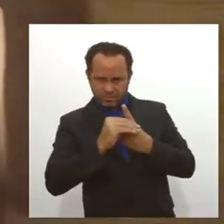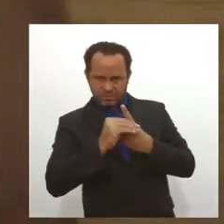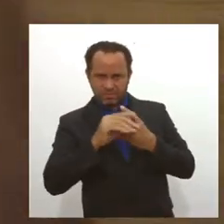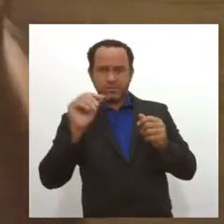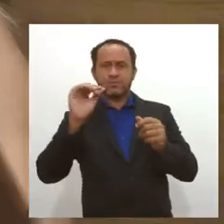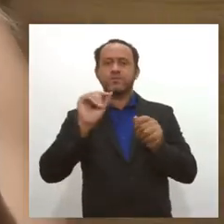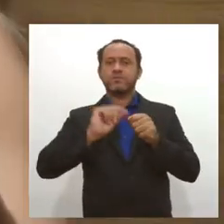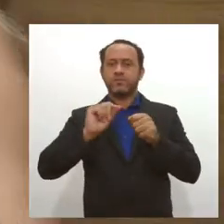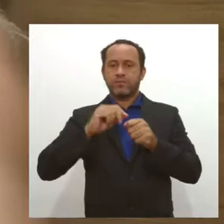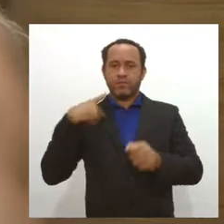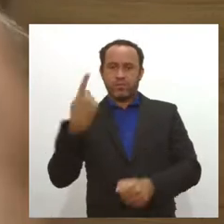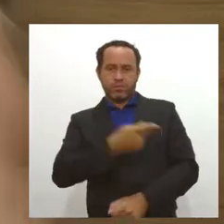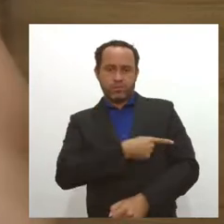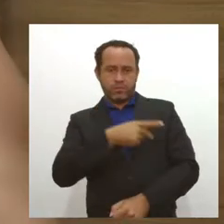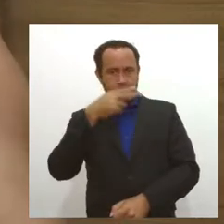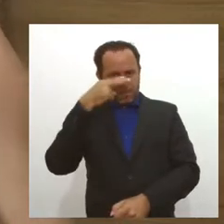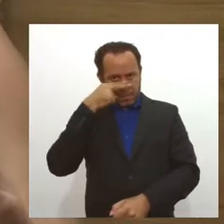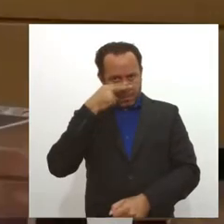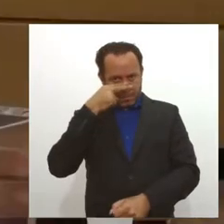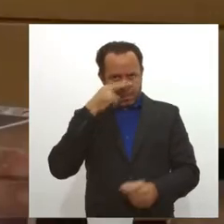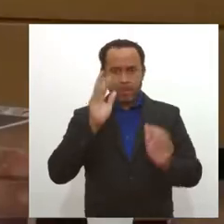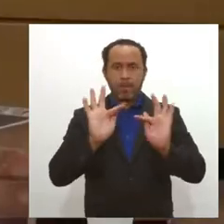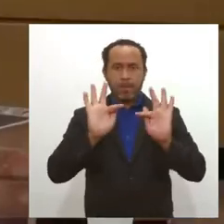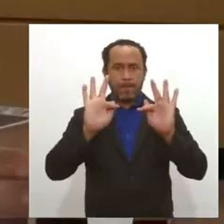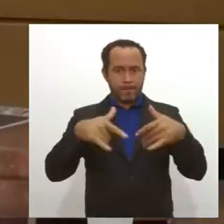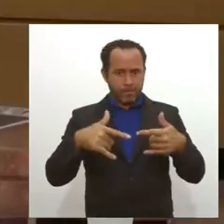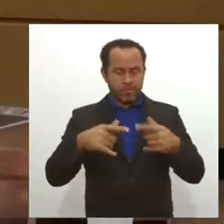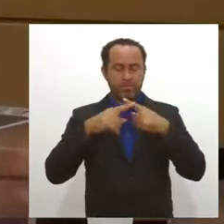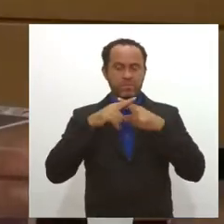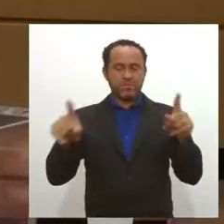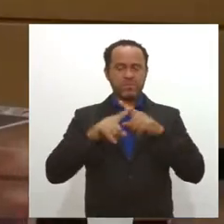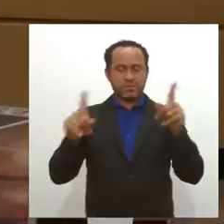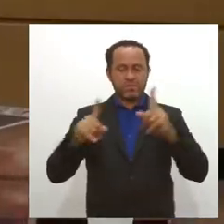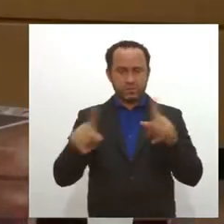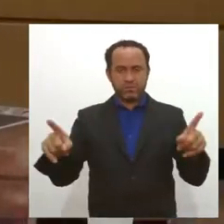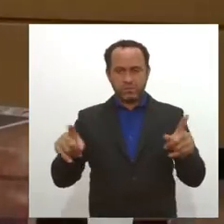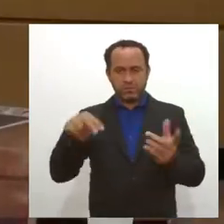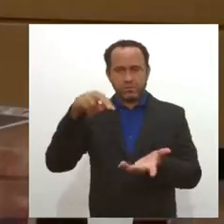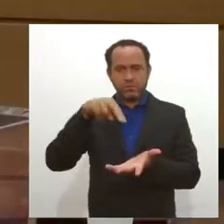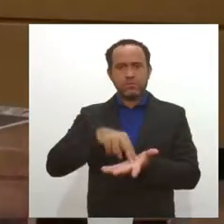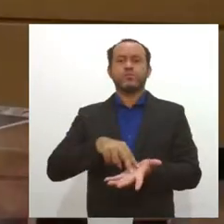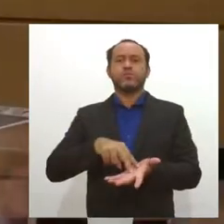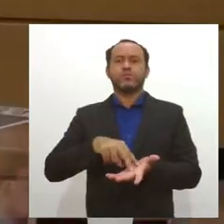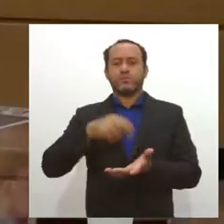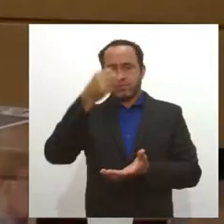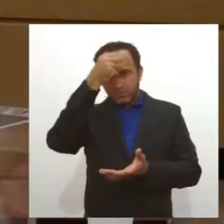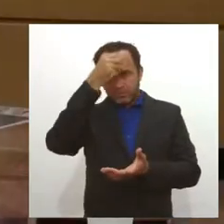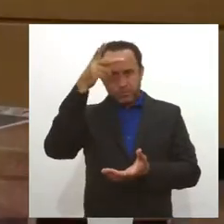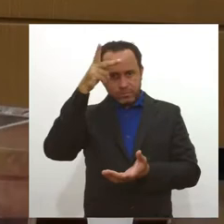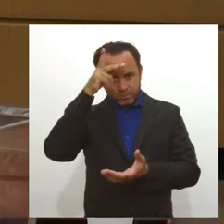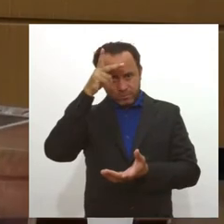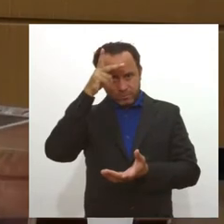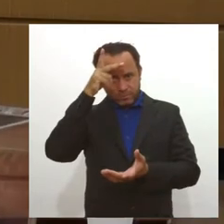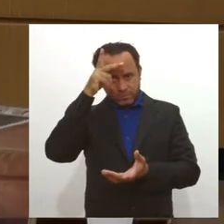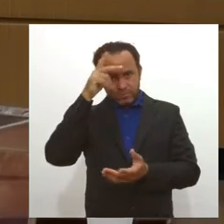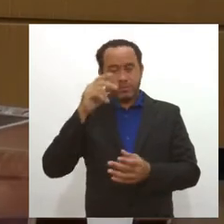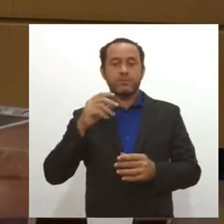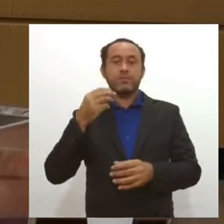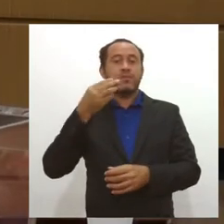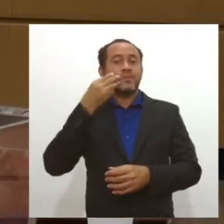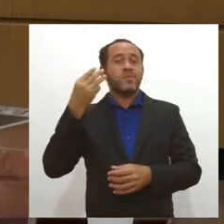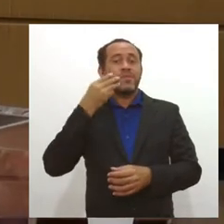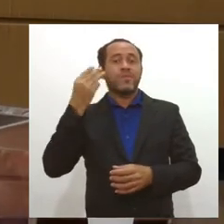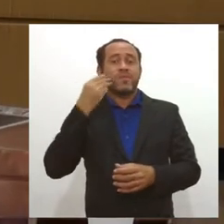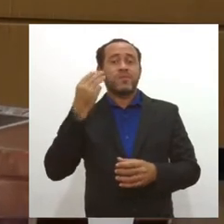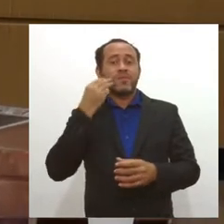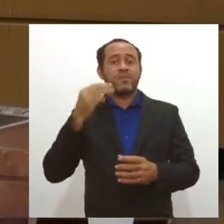por pastores evangélicos. Por fim, Kiti Lima criticou a postura da Prefeitura de Aracaju em relação a gatos que estão se reproduzindo